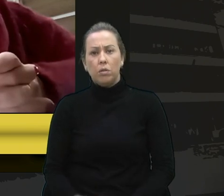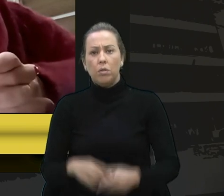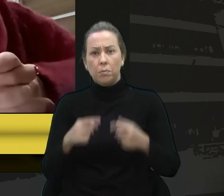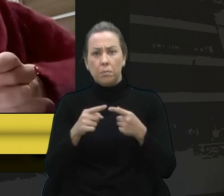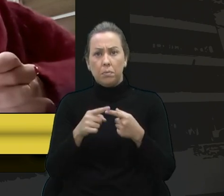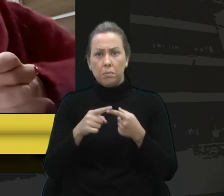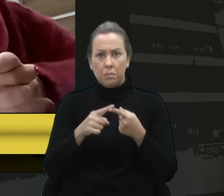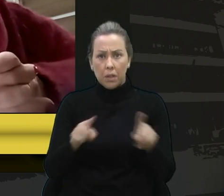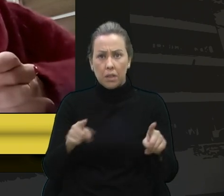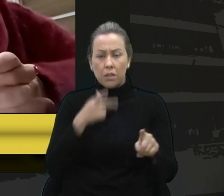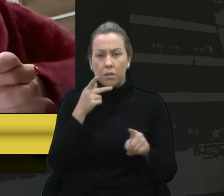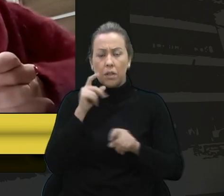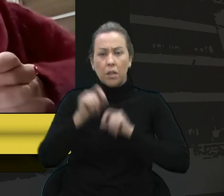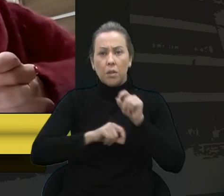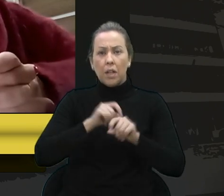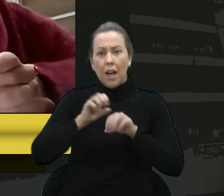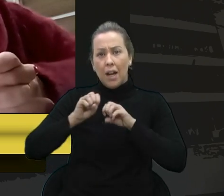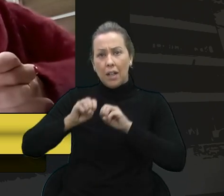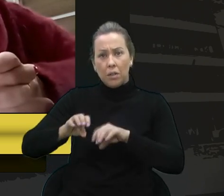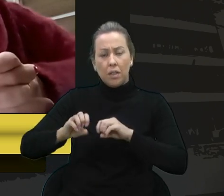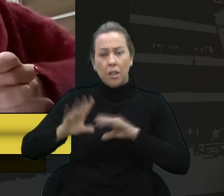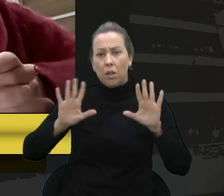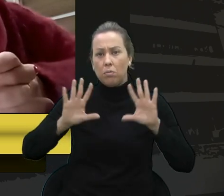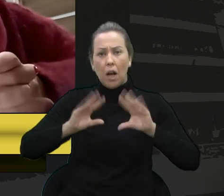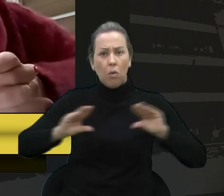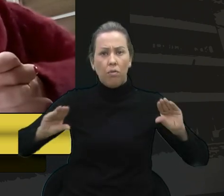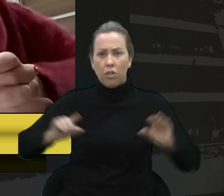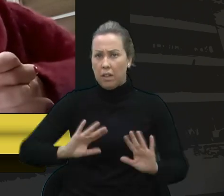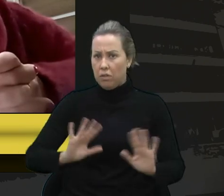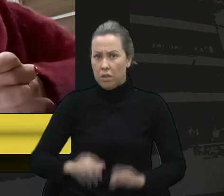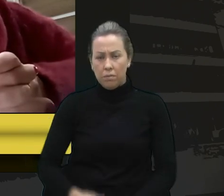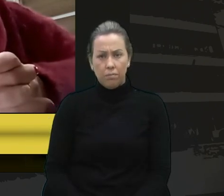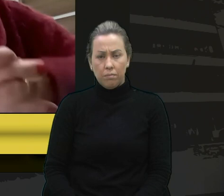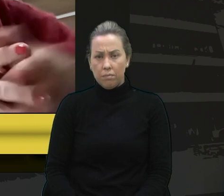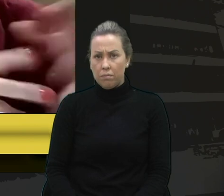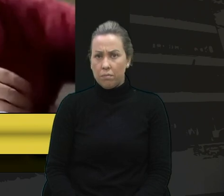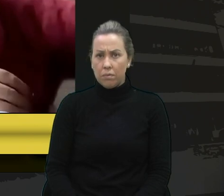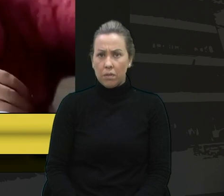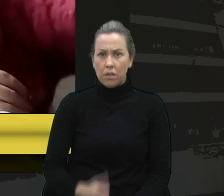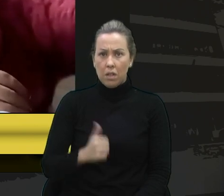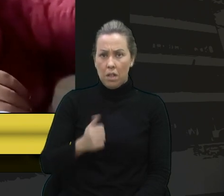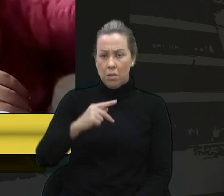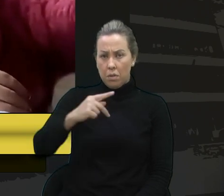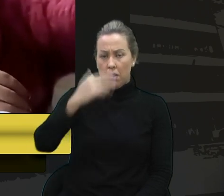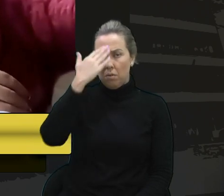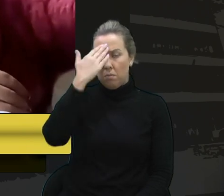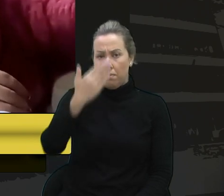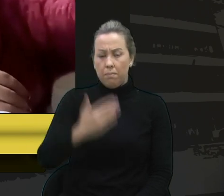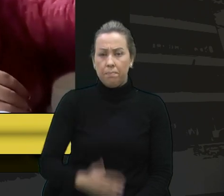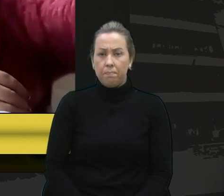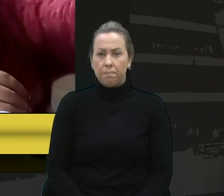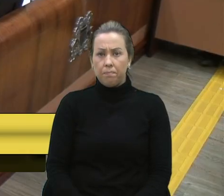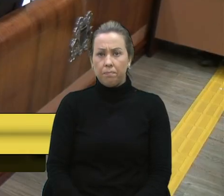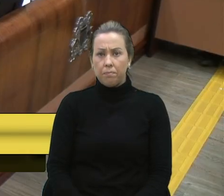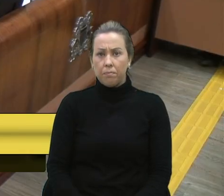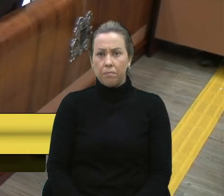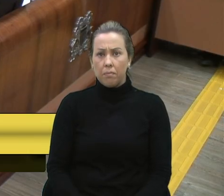a situação na educação não está tranquila, não. Era isso, Sr. Presidente. Para declarar